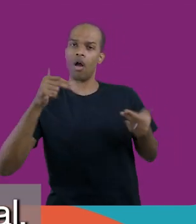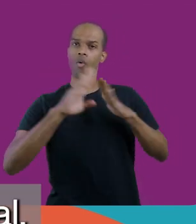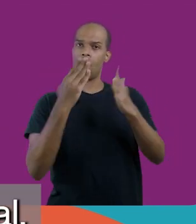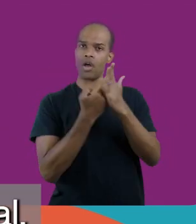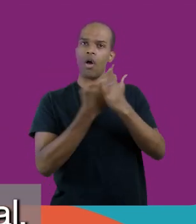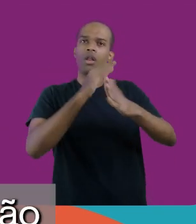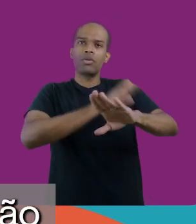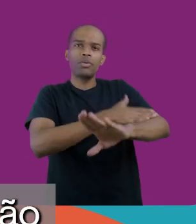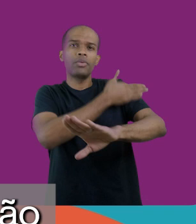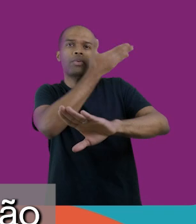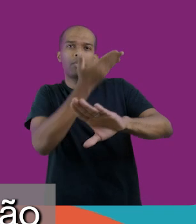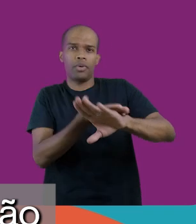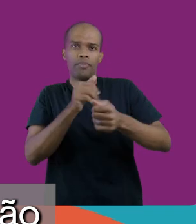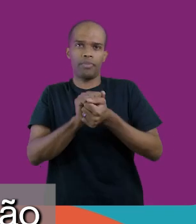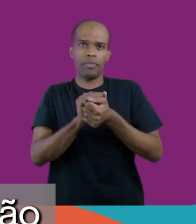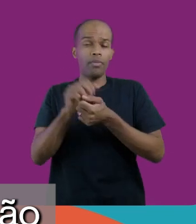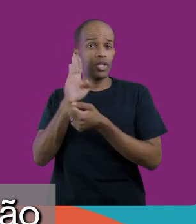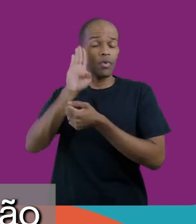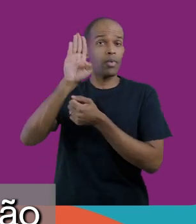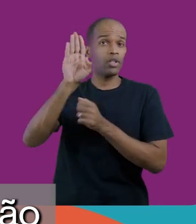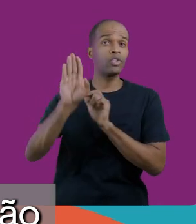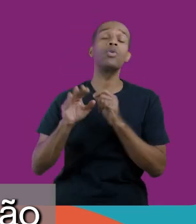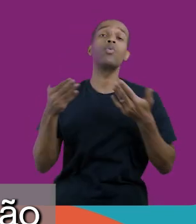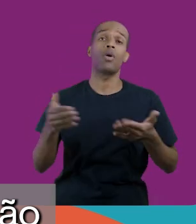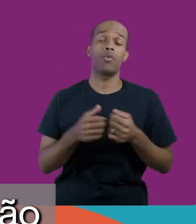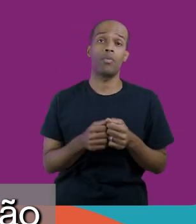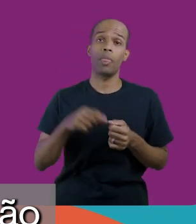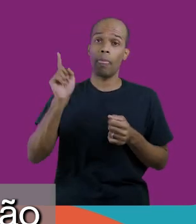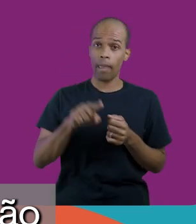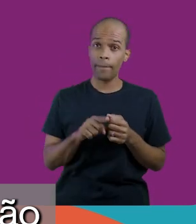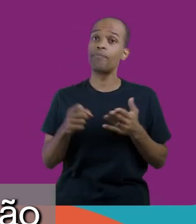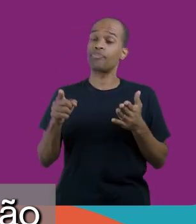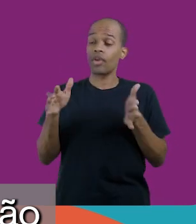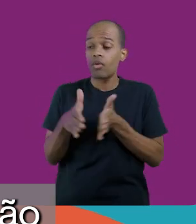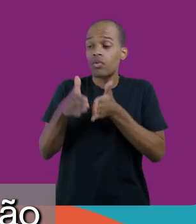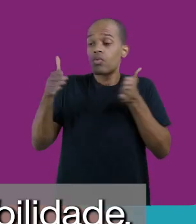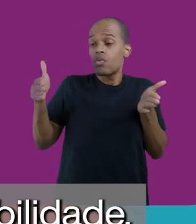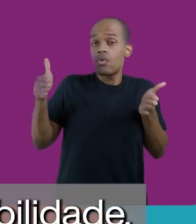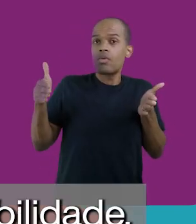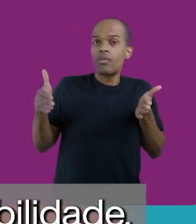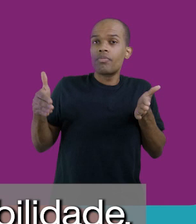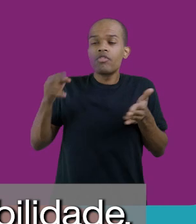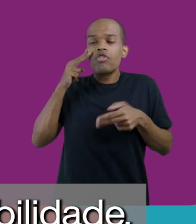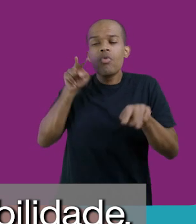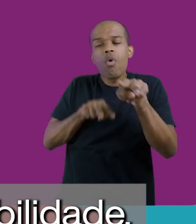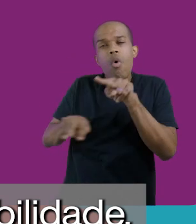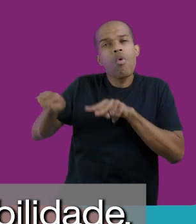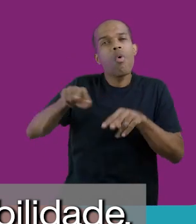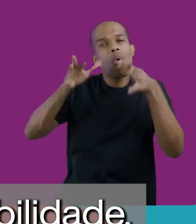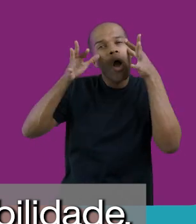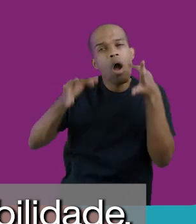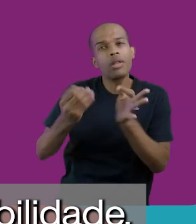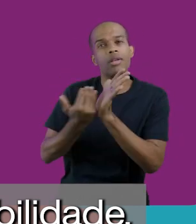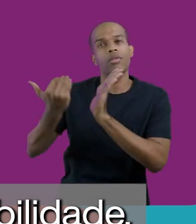com a Escola de Tempo Integral, que prioritariamente passou nessa expansão a olhar com mais